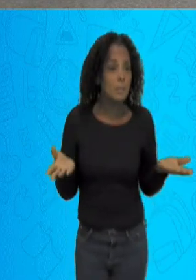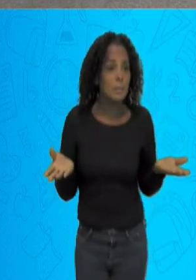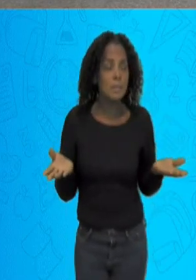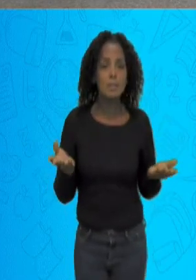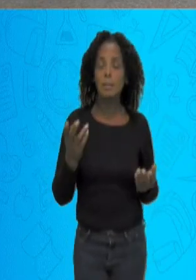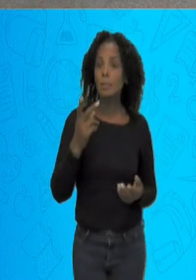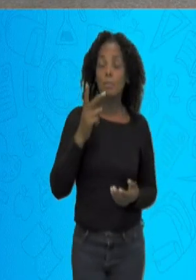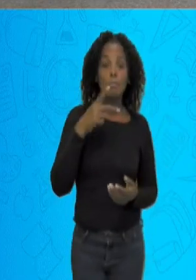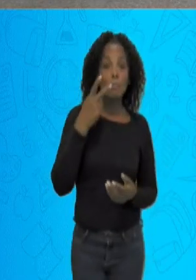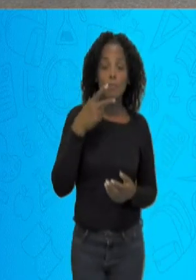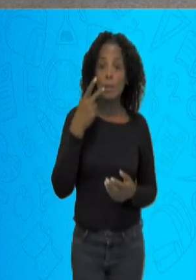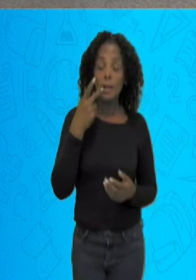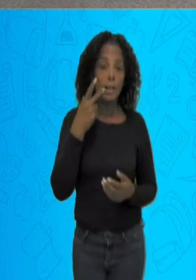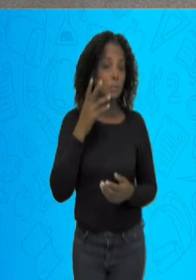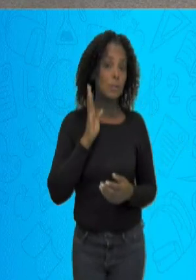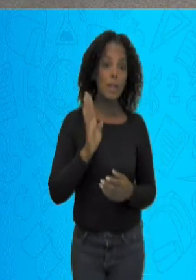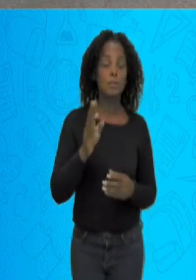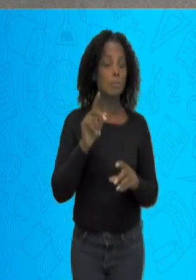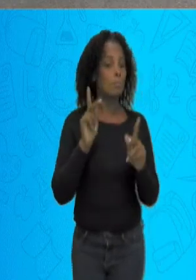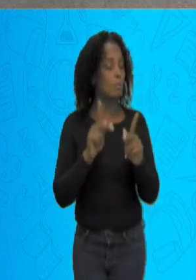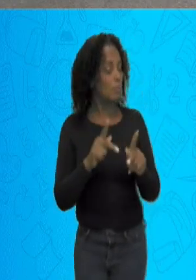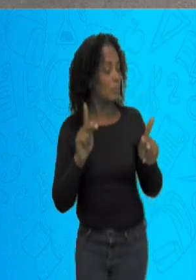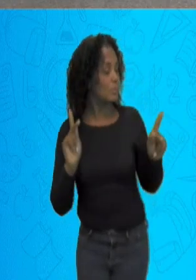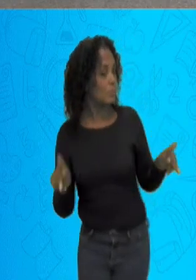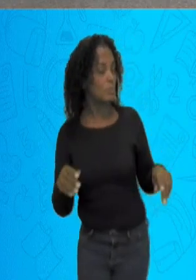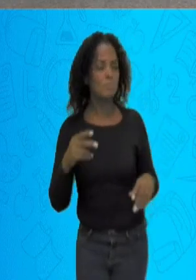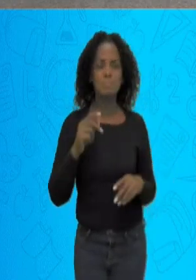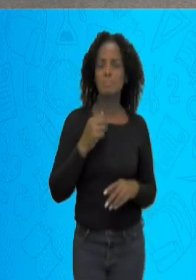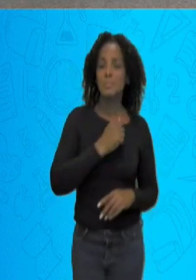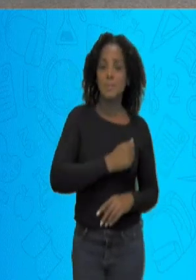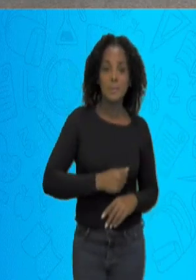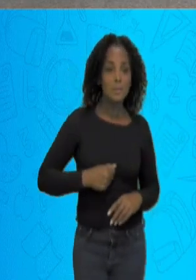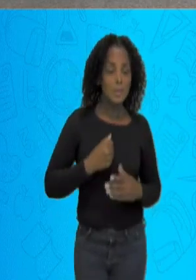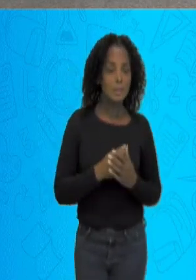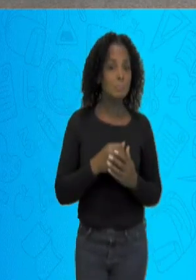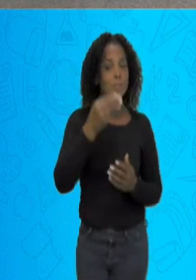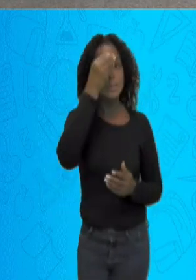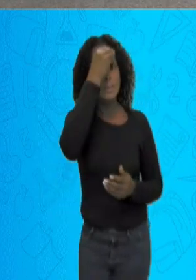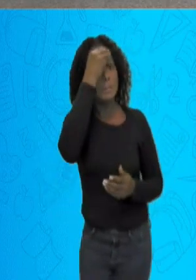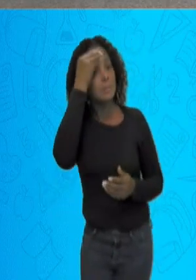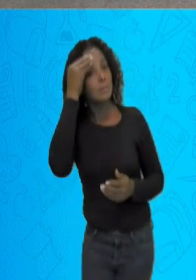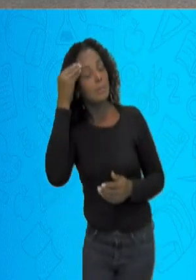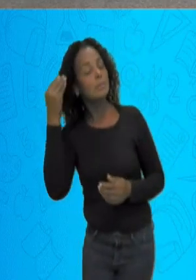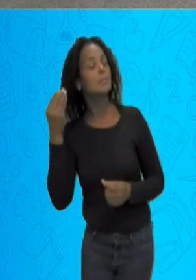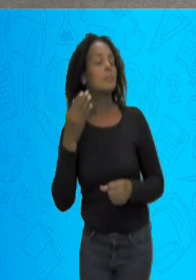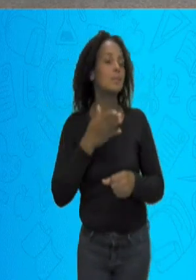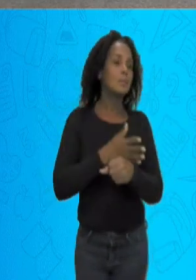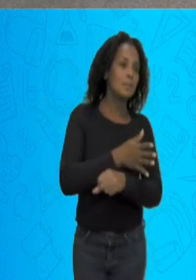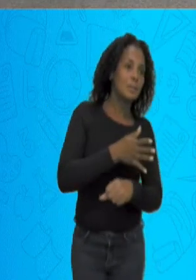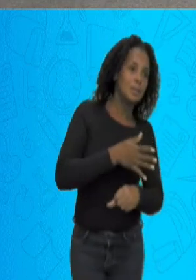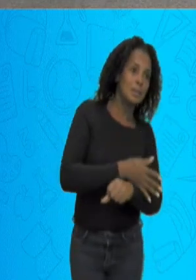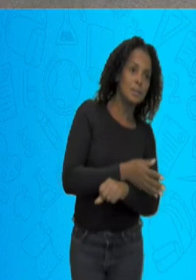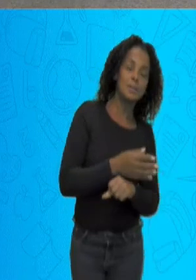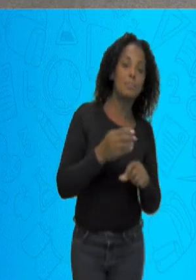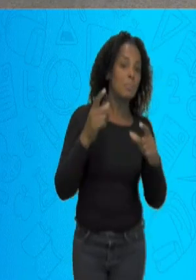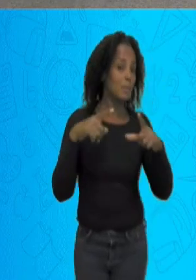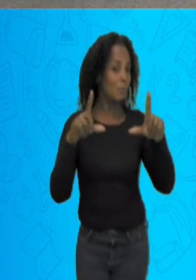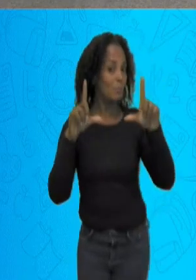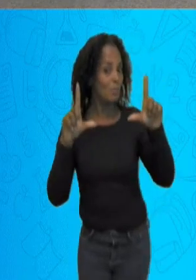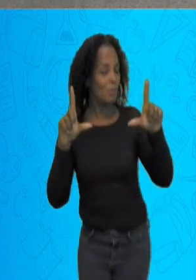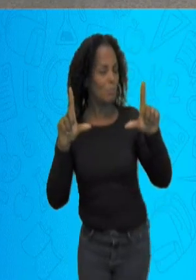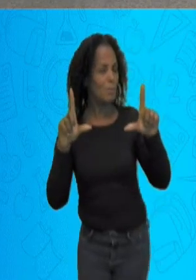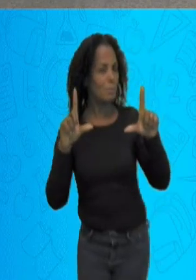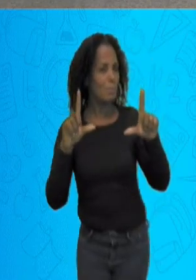de falar diretamente com o seu professor. Para matar um pouco a saudade. E não esqueça de acessar lá a plataforma. E mais ainda,